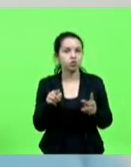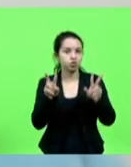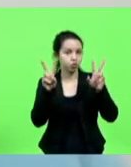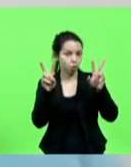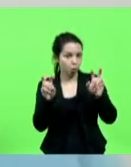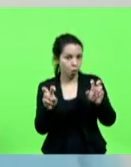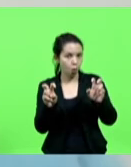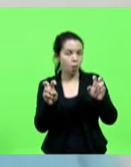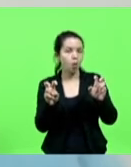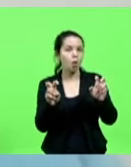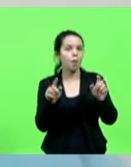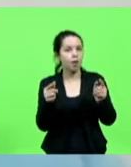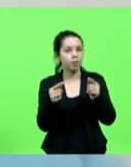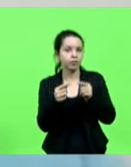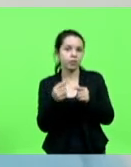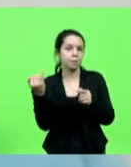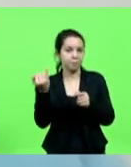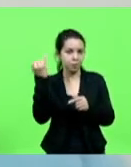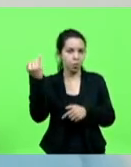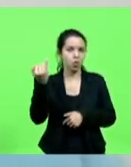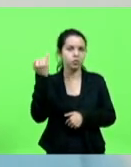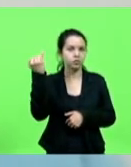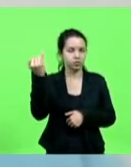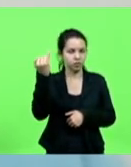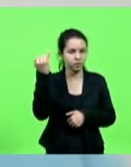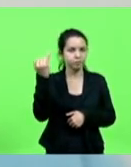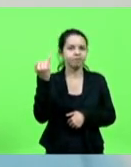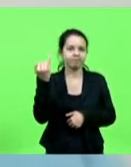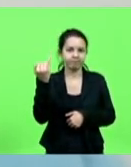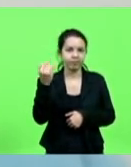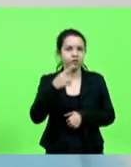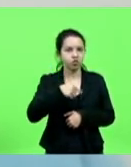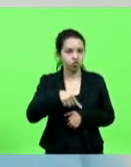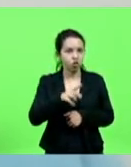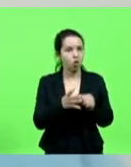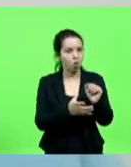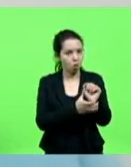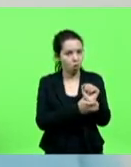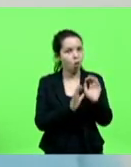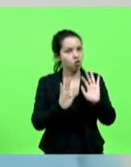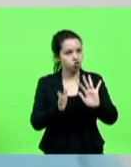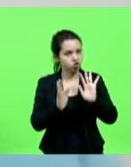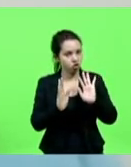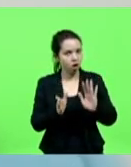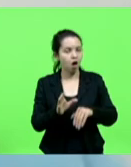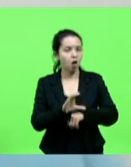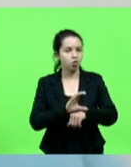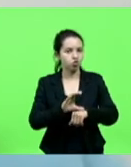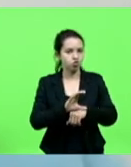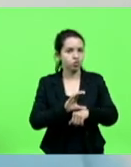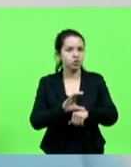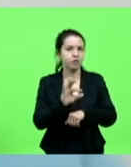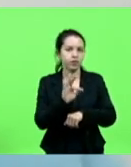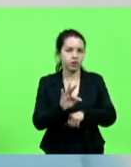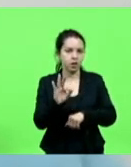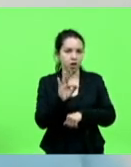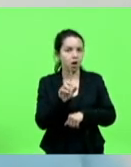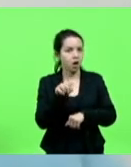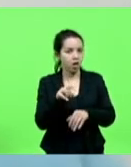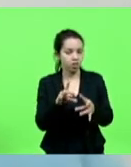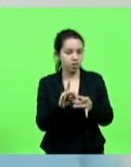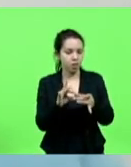um importante elemento já garantido na nossa Constituição Federal, que é justamente a democracia